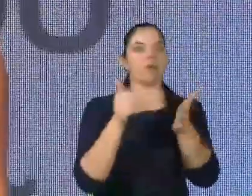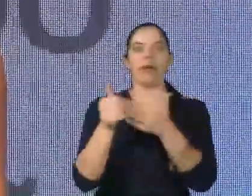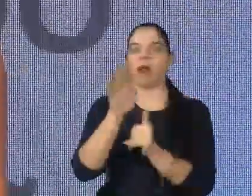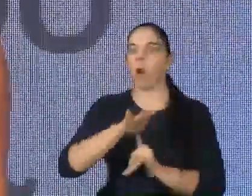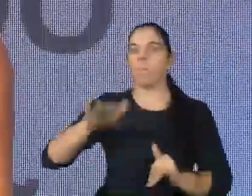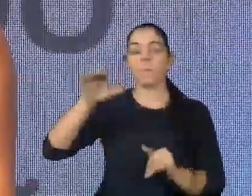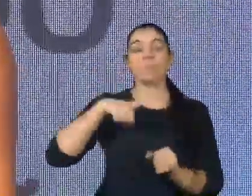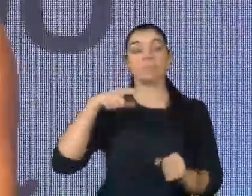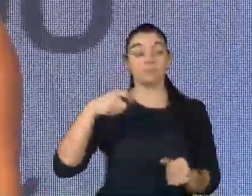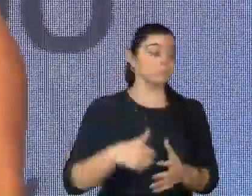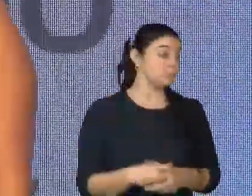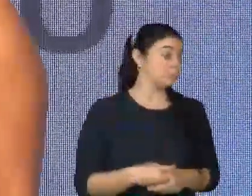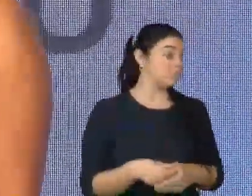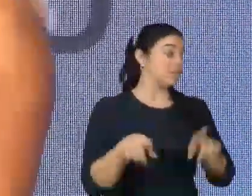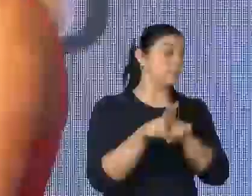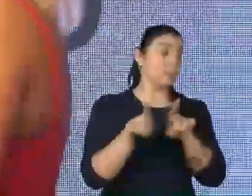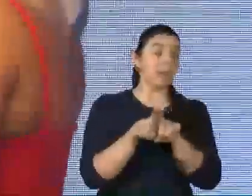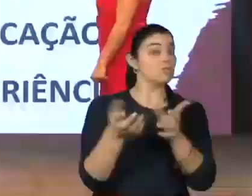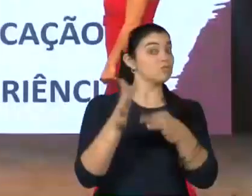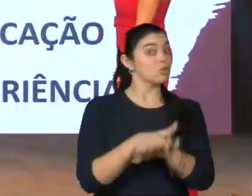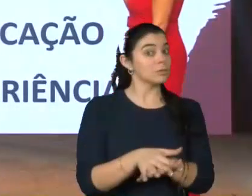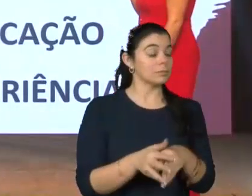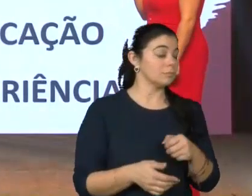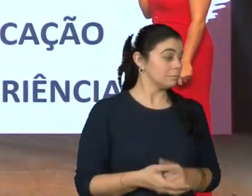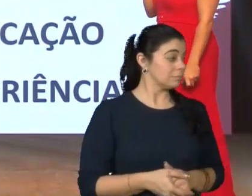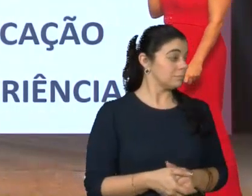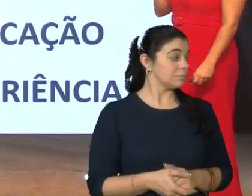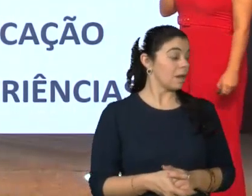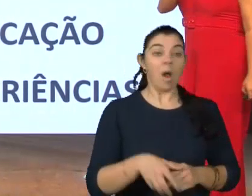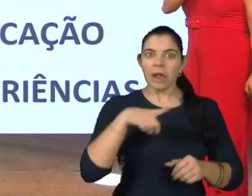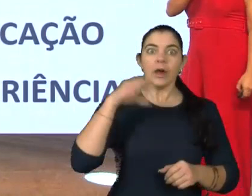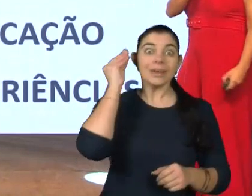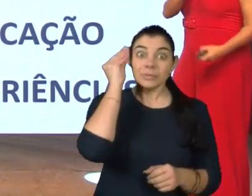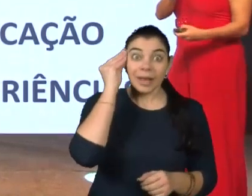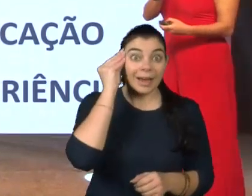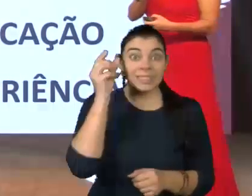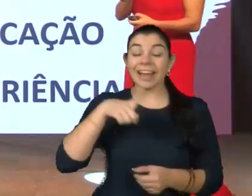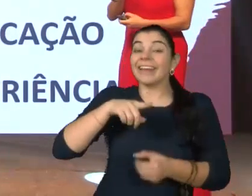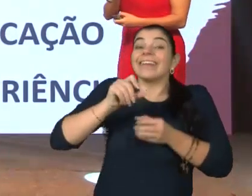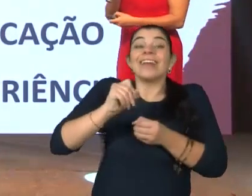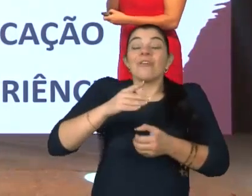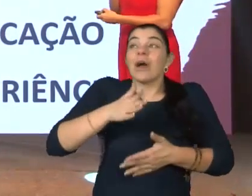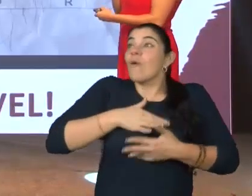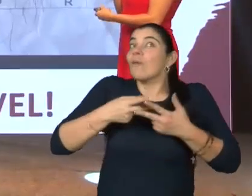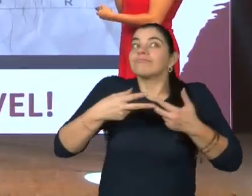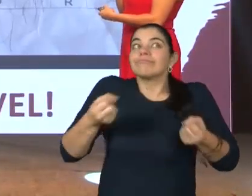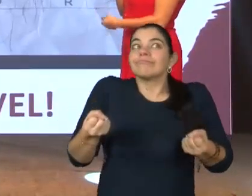precisasse. E também os de inclusão. E essa experiência, ela nos trouxe algo